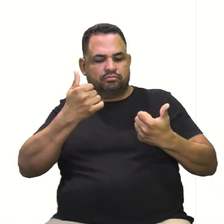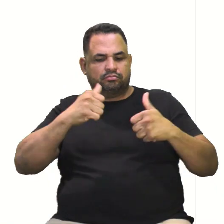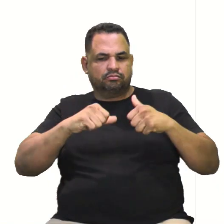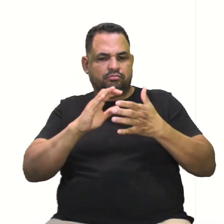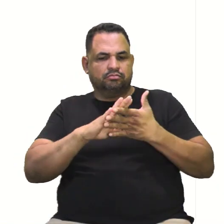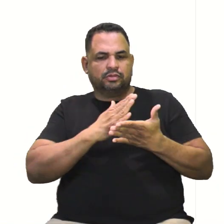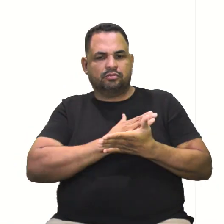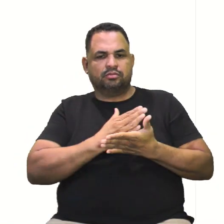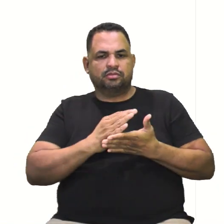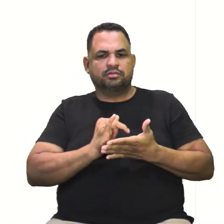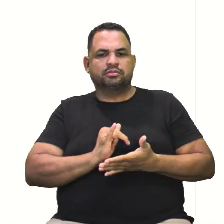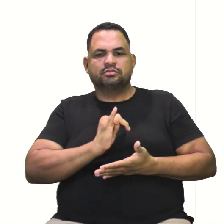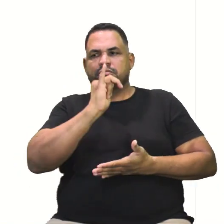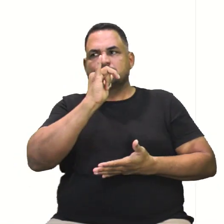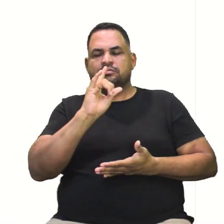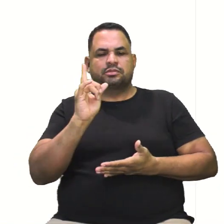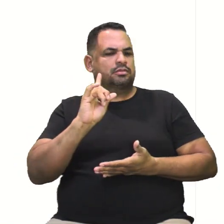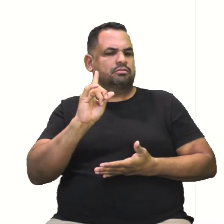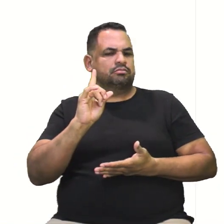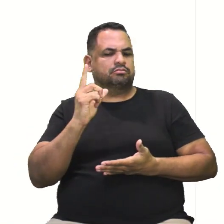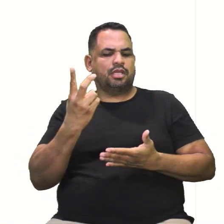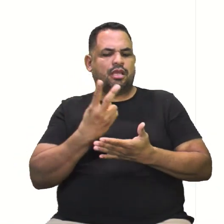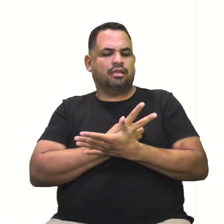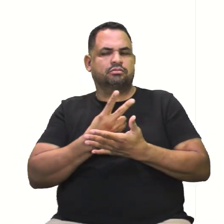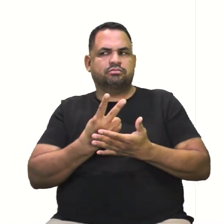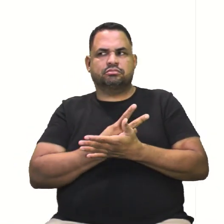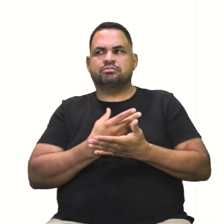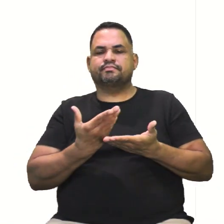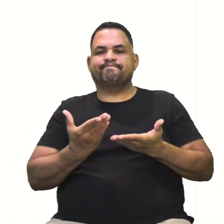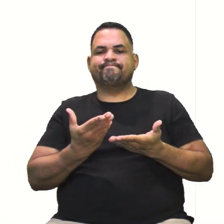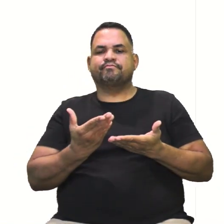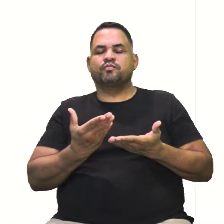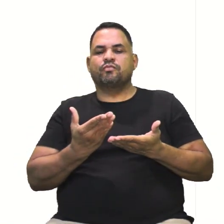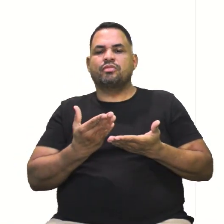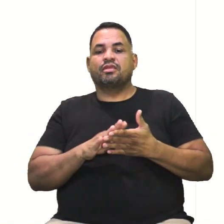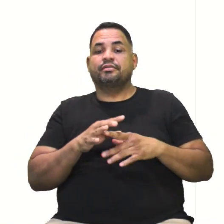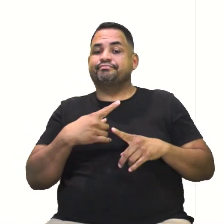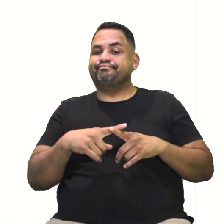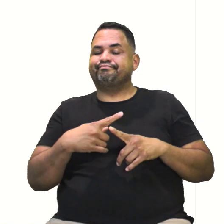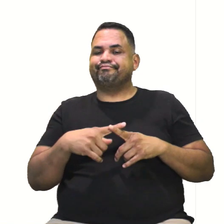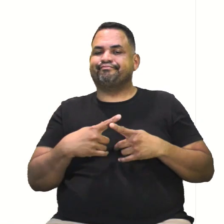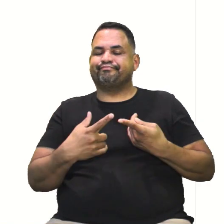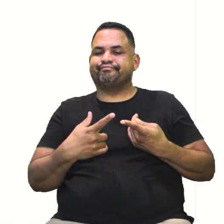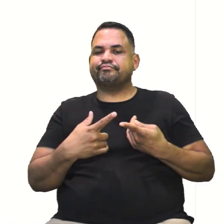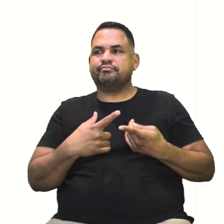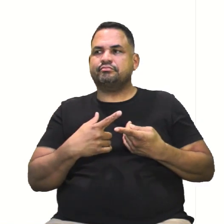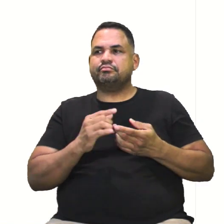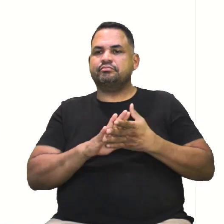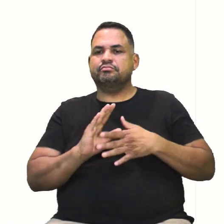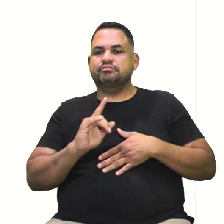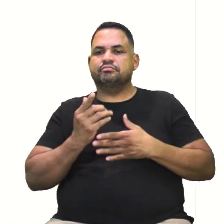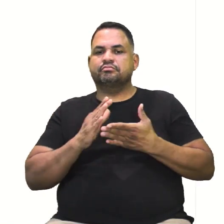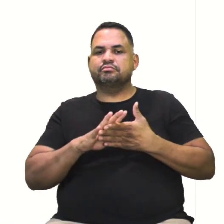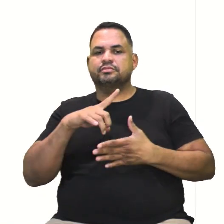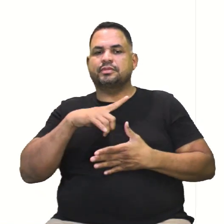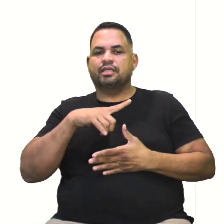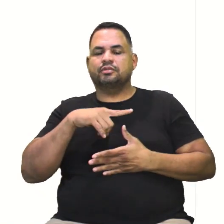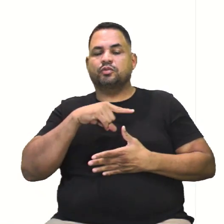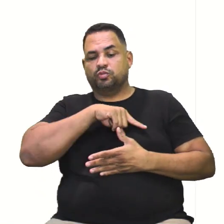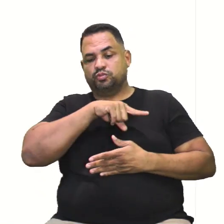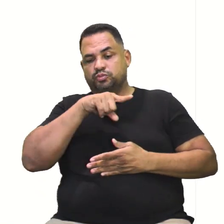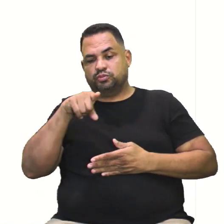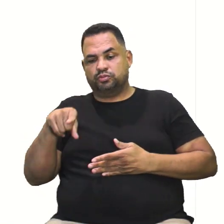começando com Y, está errado. Não, não está errado. É porque, nesse caso, a hipérbole está em um outro eixo.